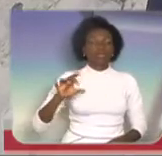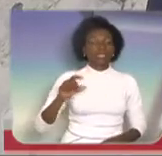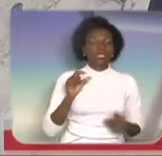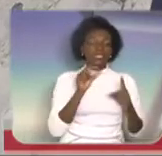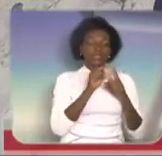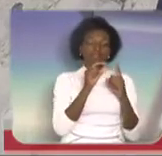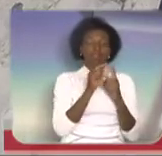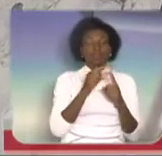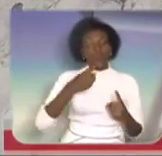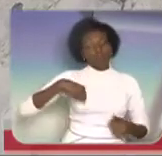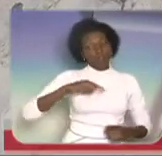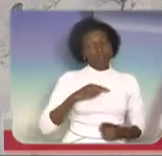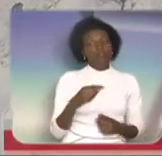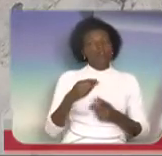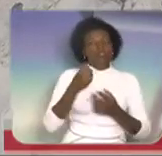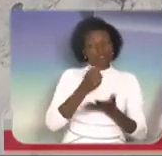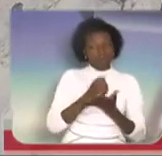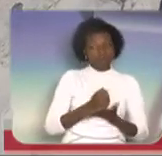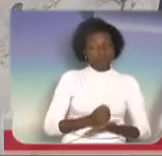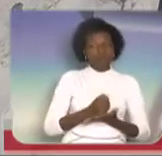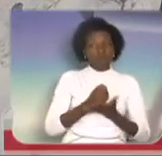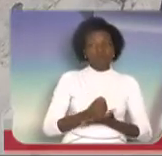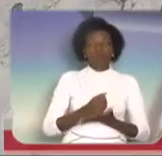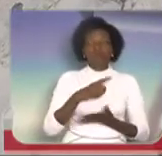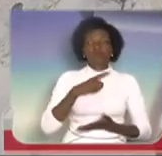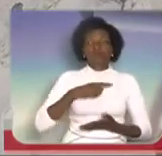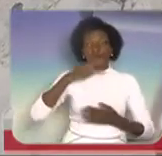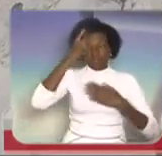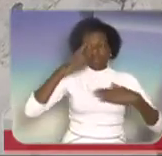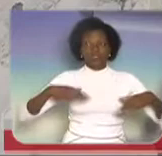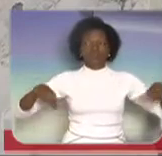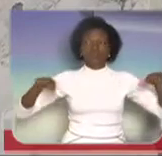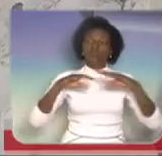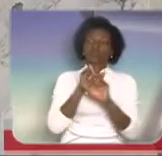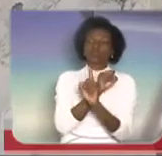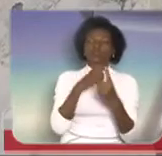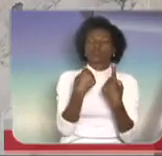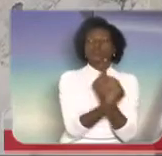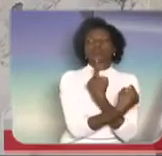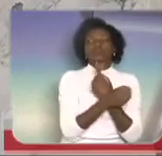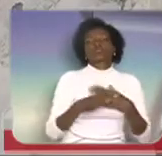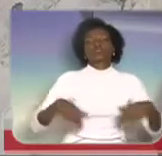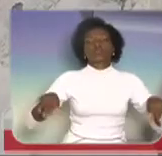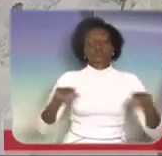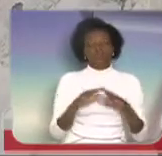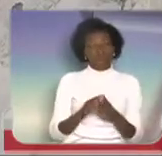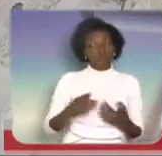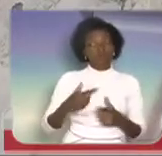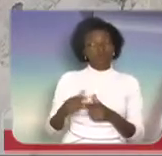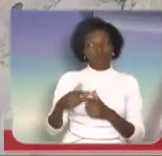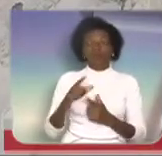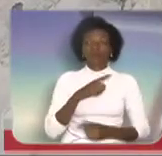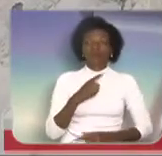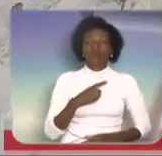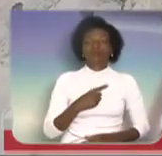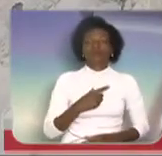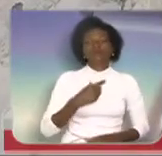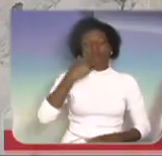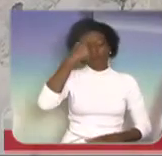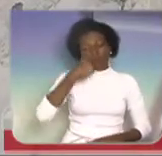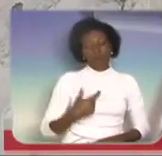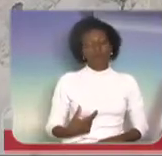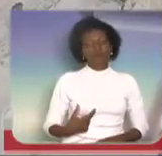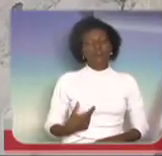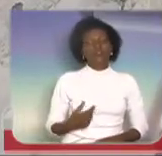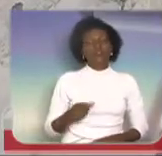levada em consideração pelas pessoas e pela sociedade em geral. Então, muito infeliz o que aconteceu, que sirva de exemplo para que nunca aconteça nessa casa também.